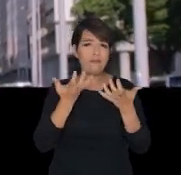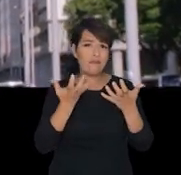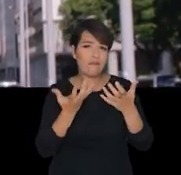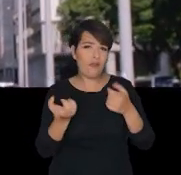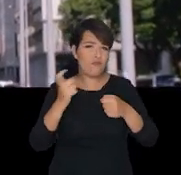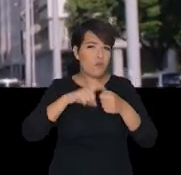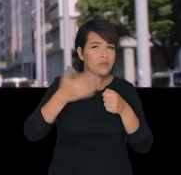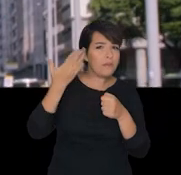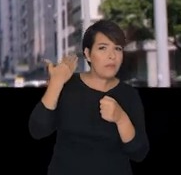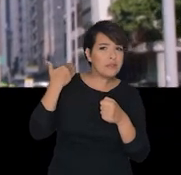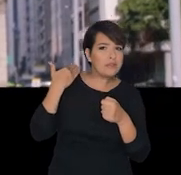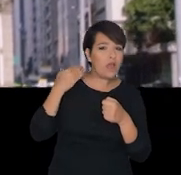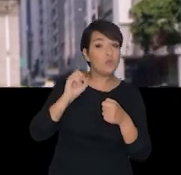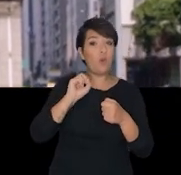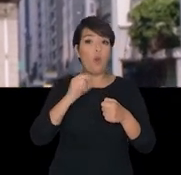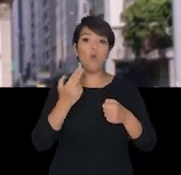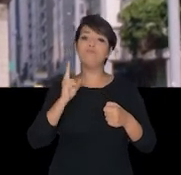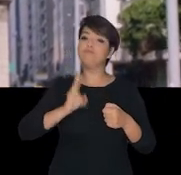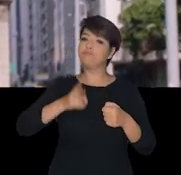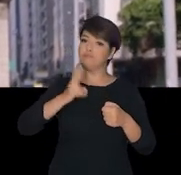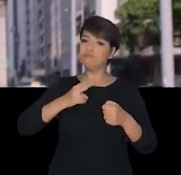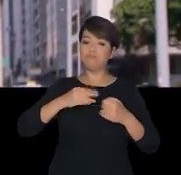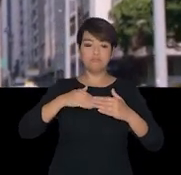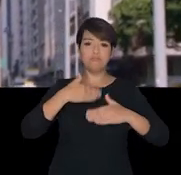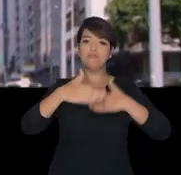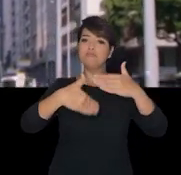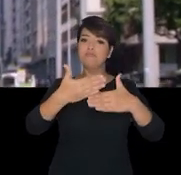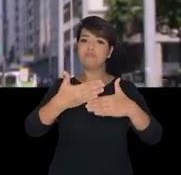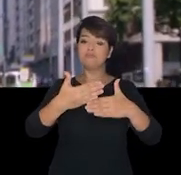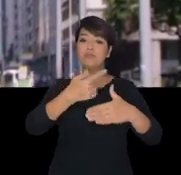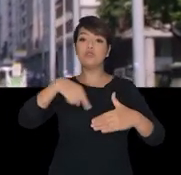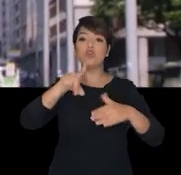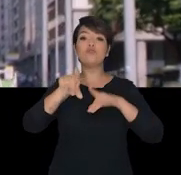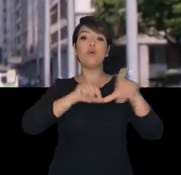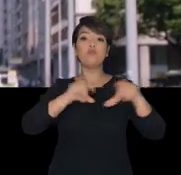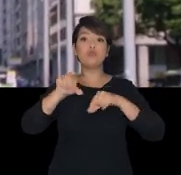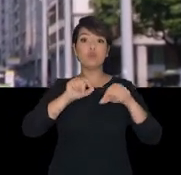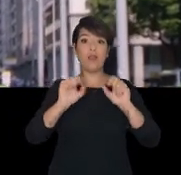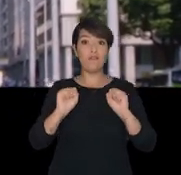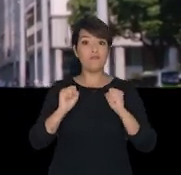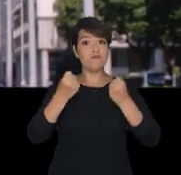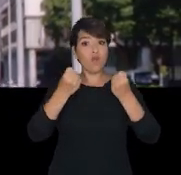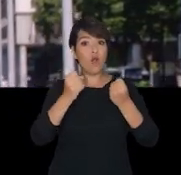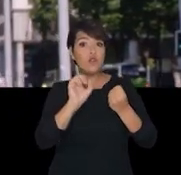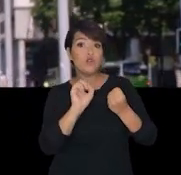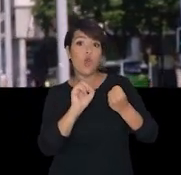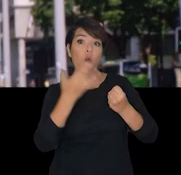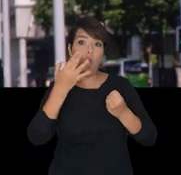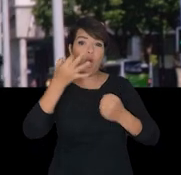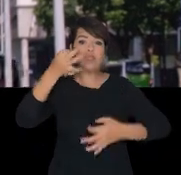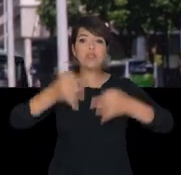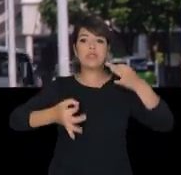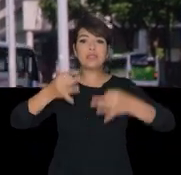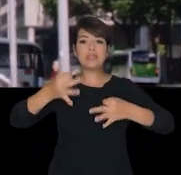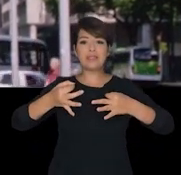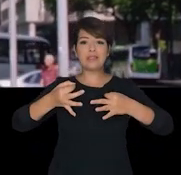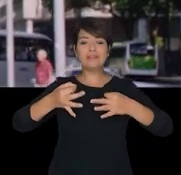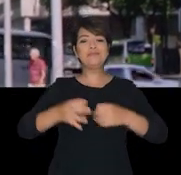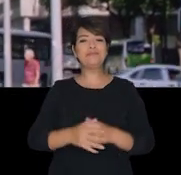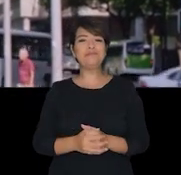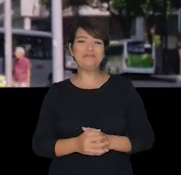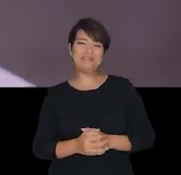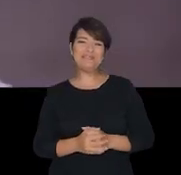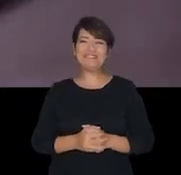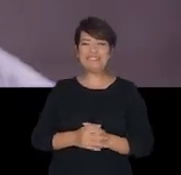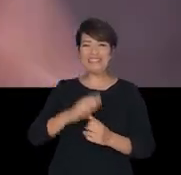agora a gente precisa escolher de novo Entre voltar ao passado ou seguir em frente Entre aceitar a lei do mais forte Ou defender